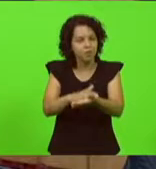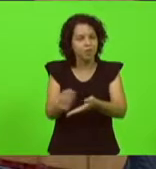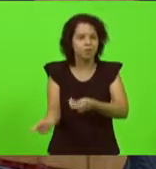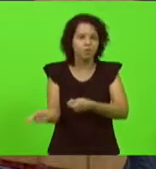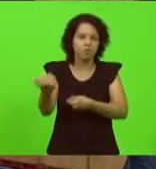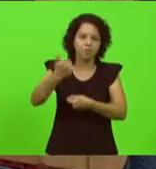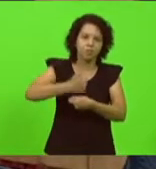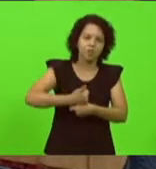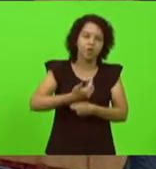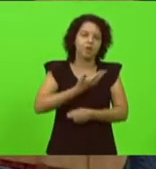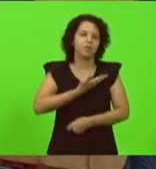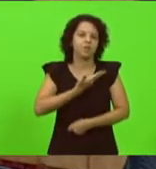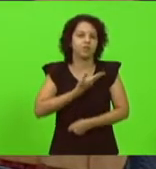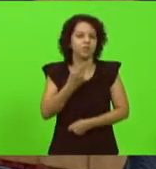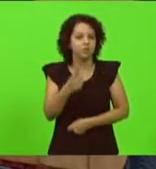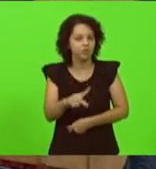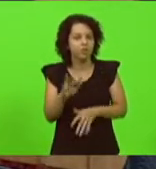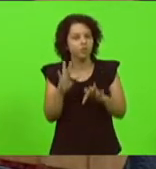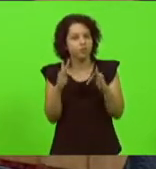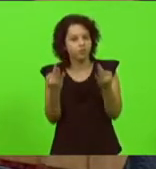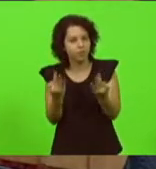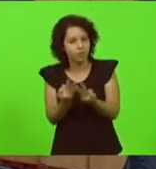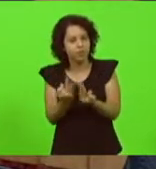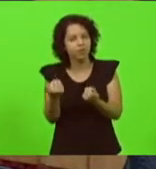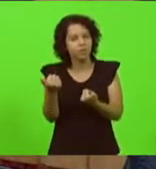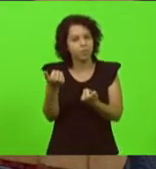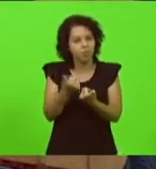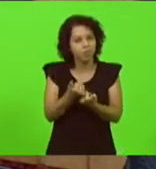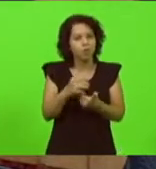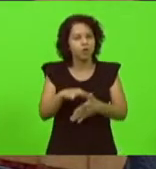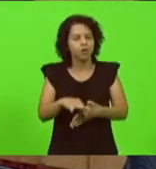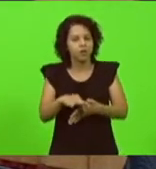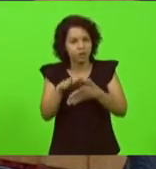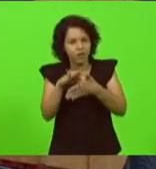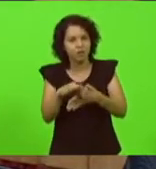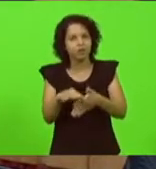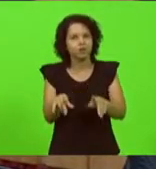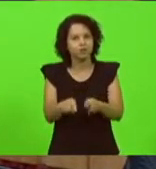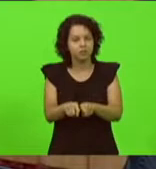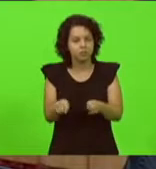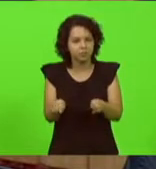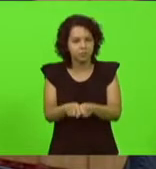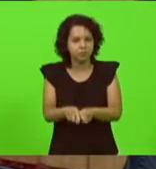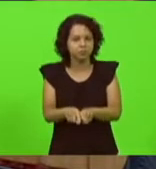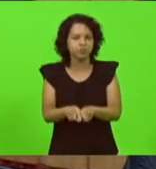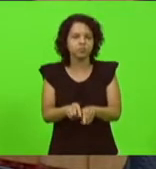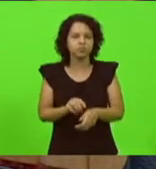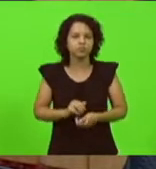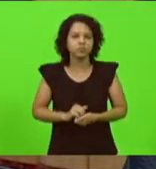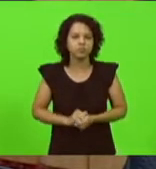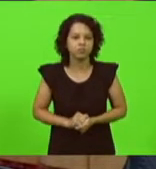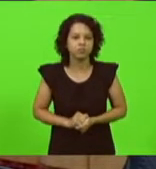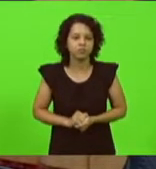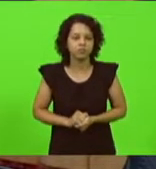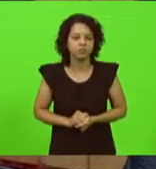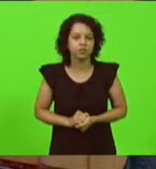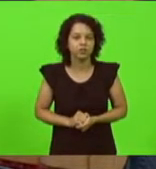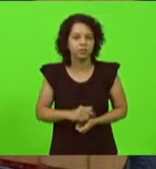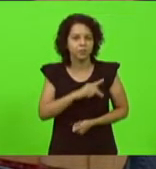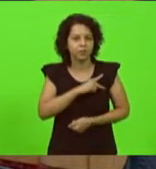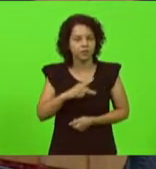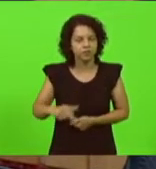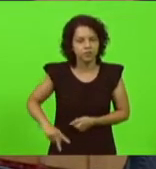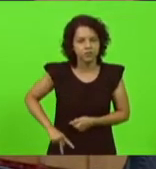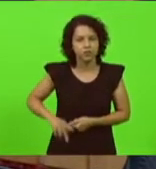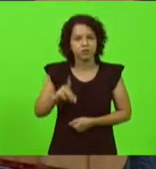seus amigos, seus familiares, apoiadores que estão aqui, lideranças também, em nome do nosso presidente, Décio Lima,